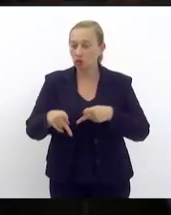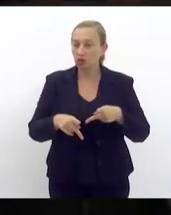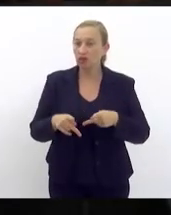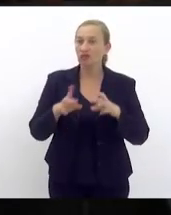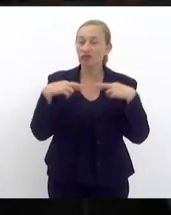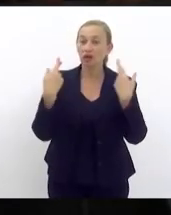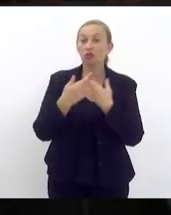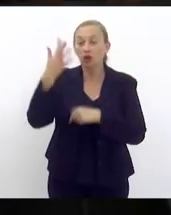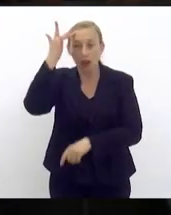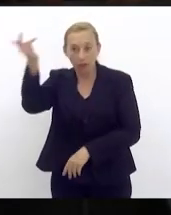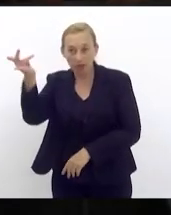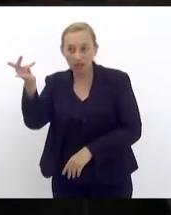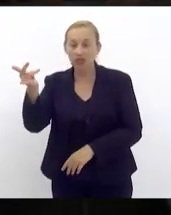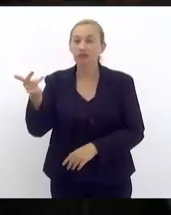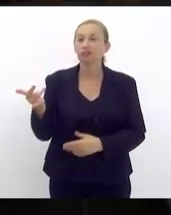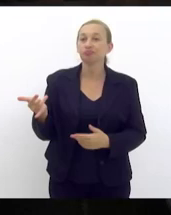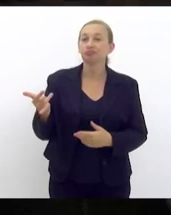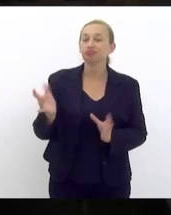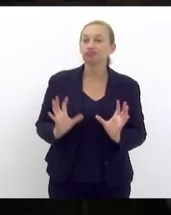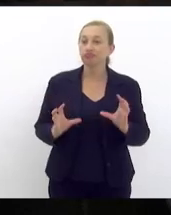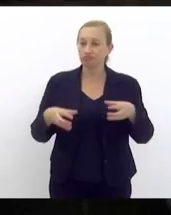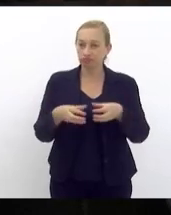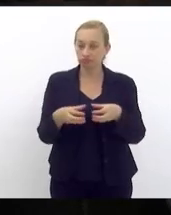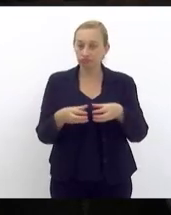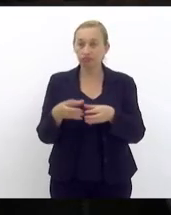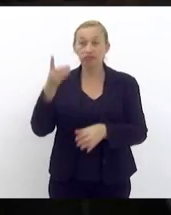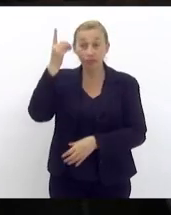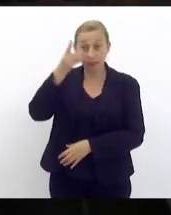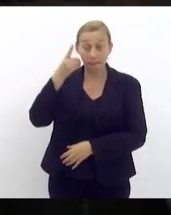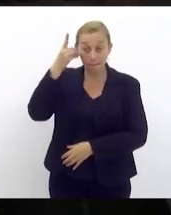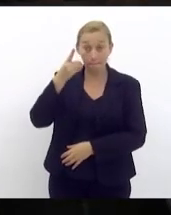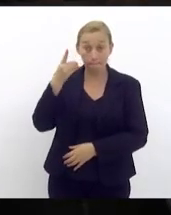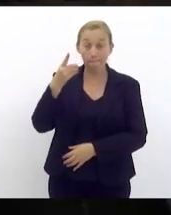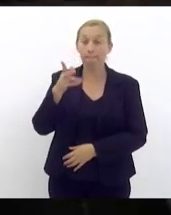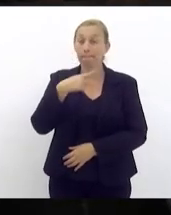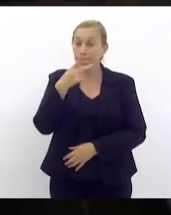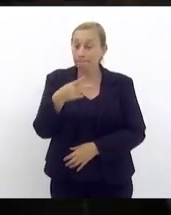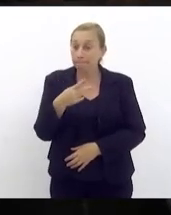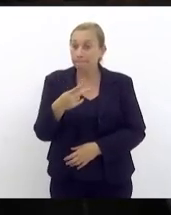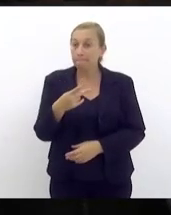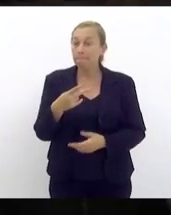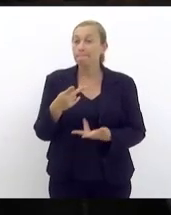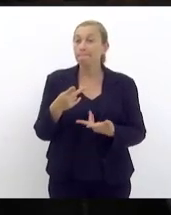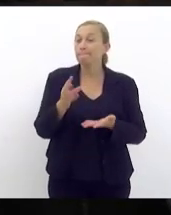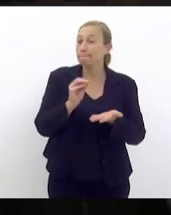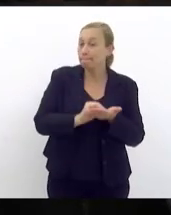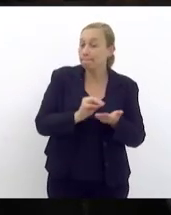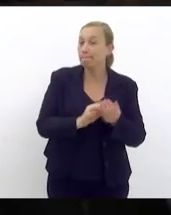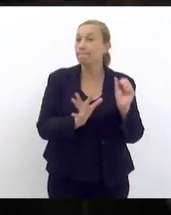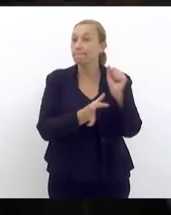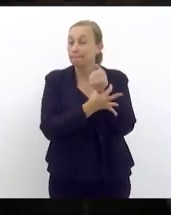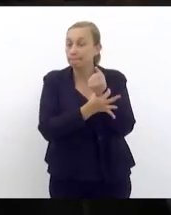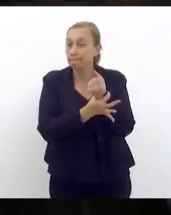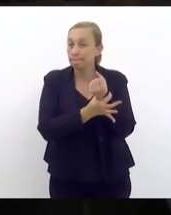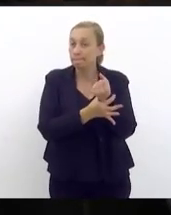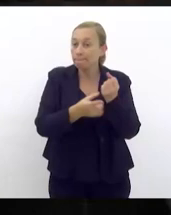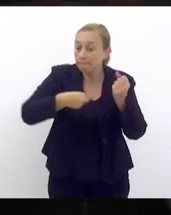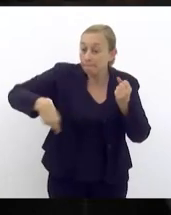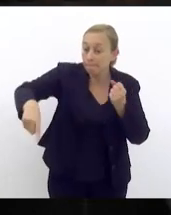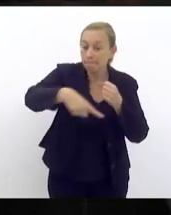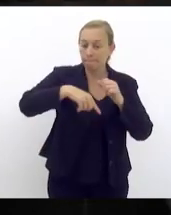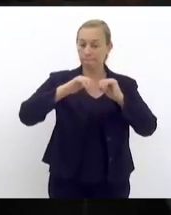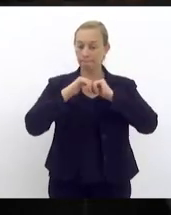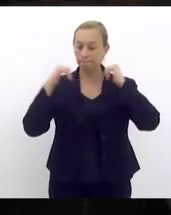ter uma reunião amanhã dessa comissão de deputados para a gente falar da falta de segurança no entorno do estado